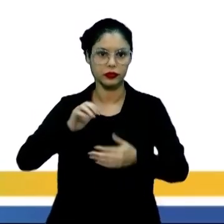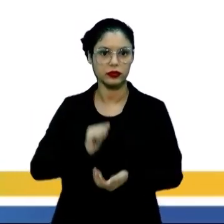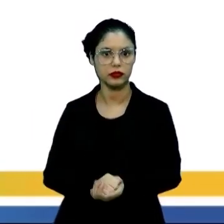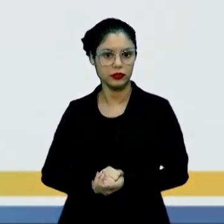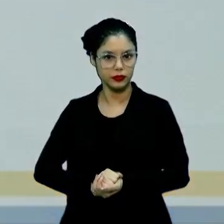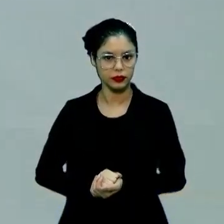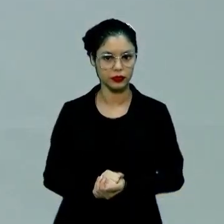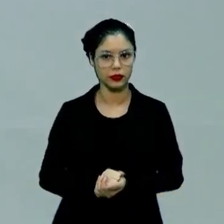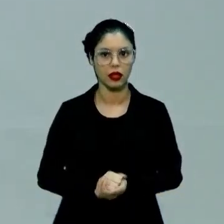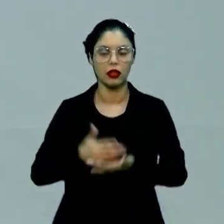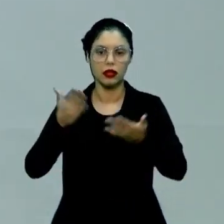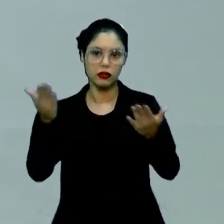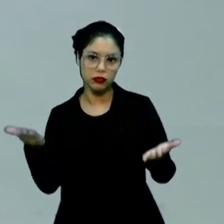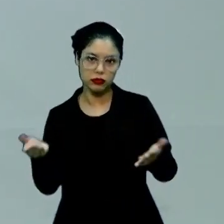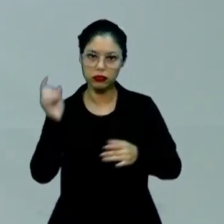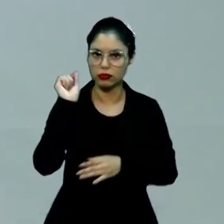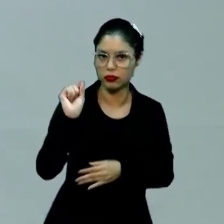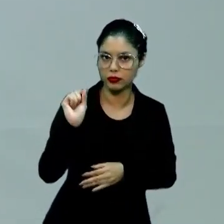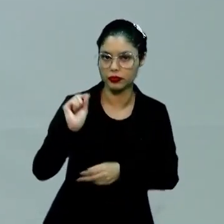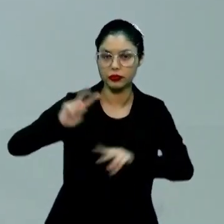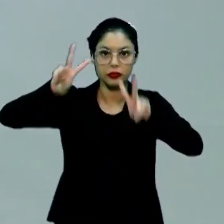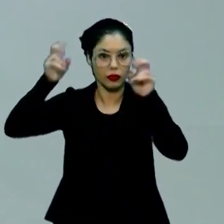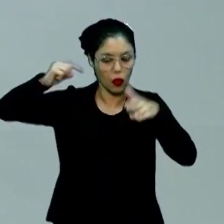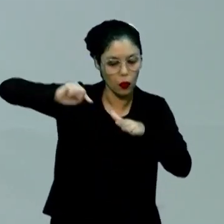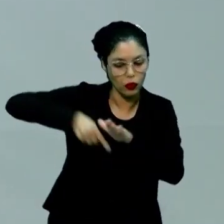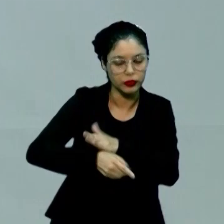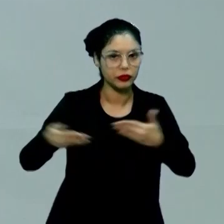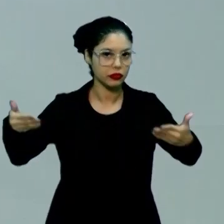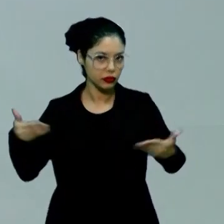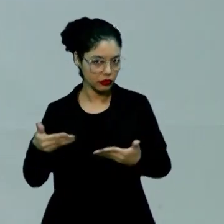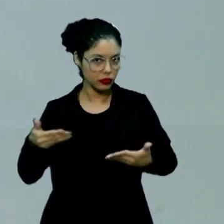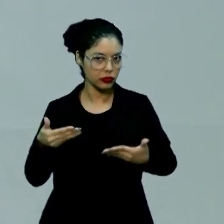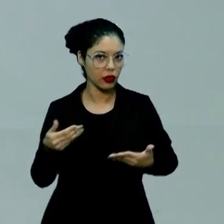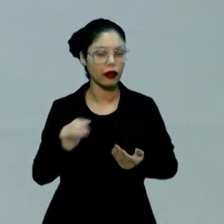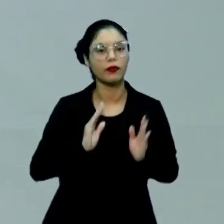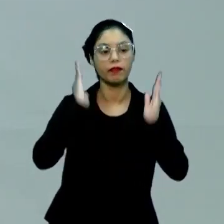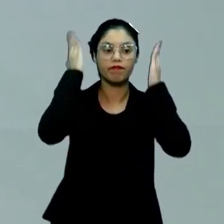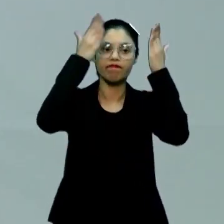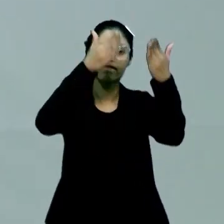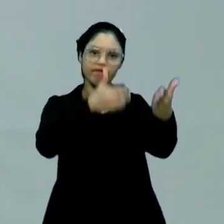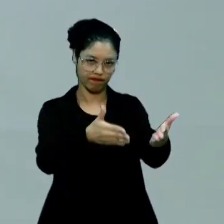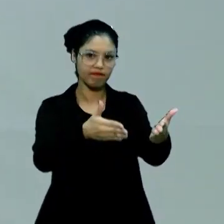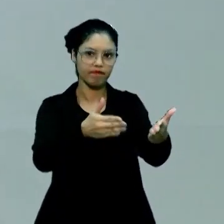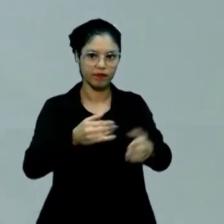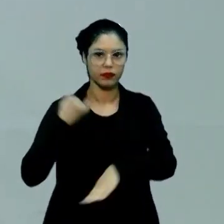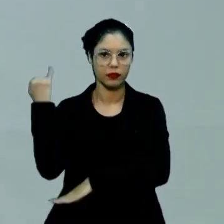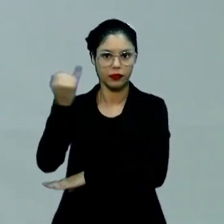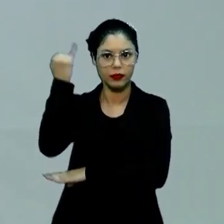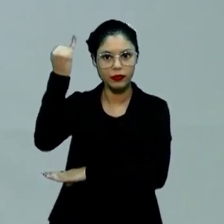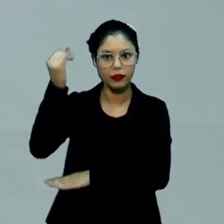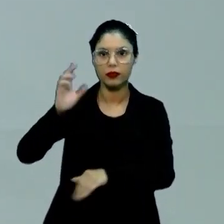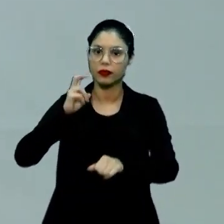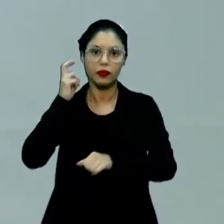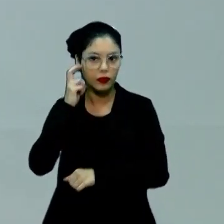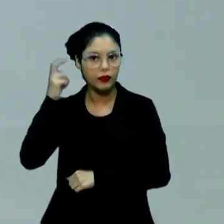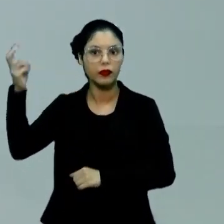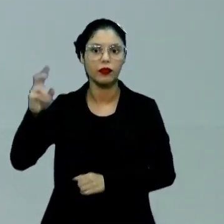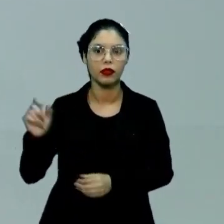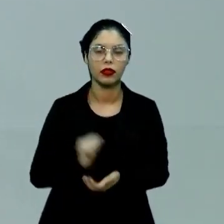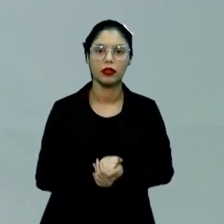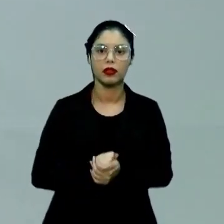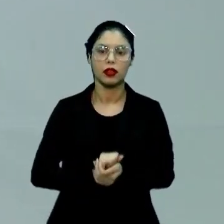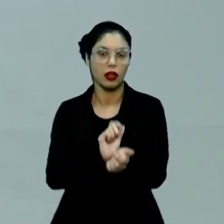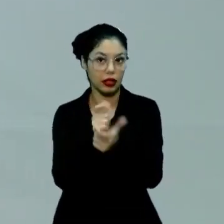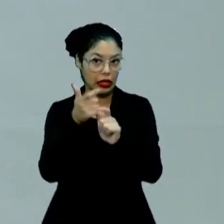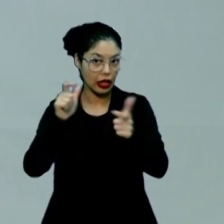corporal de movimento, que é o que a gente vai aprofundar agora, porque é o que vai nos direcionar, principalmente no aspecto cultural, que é o algo